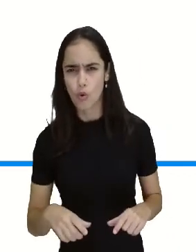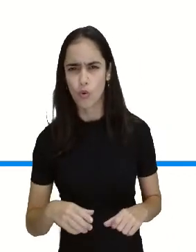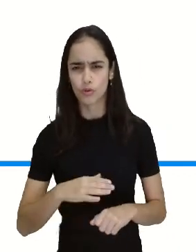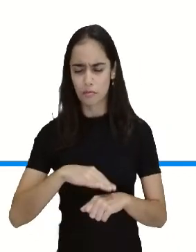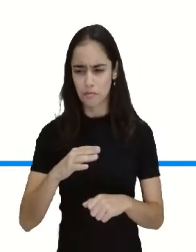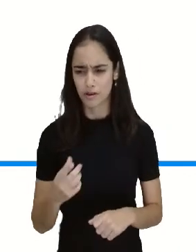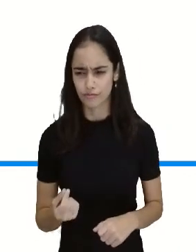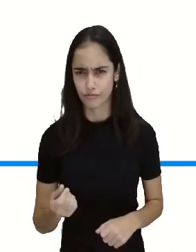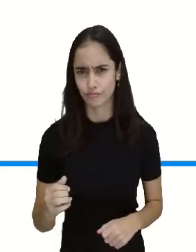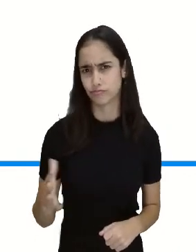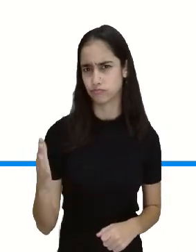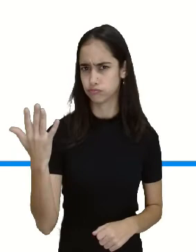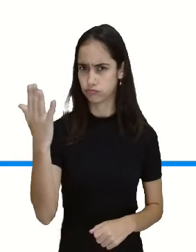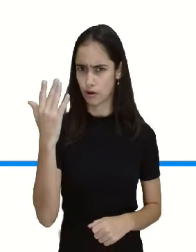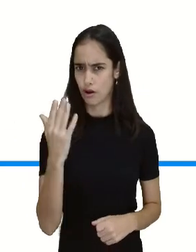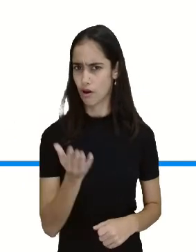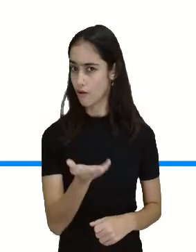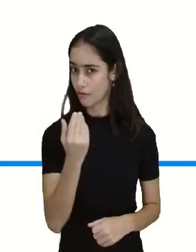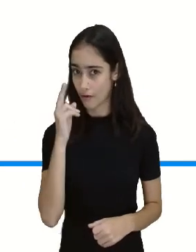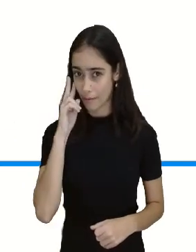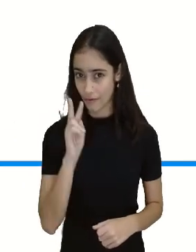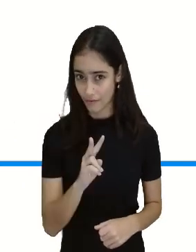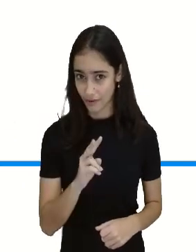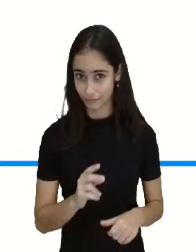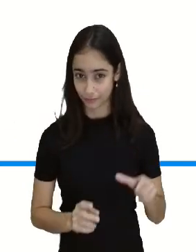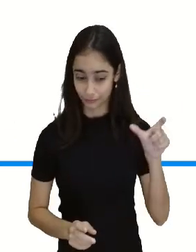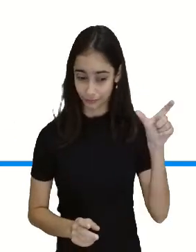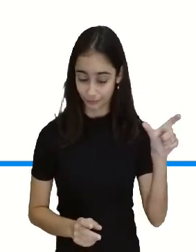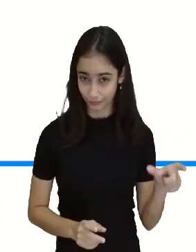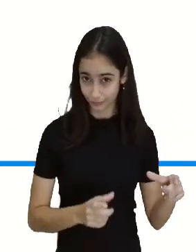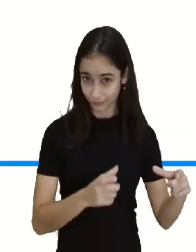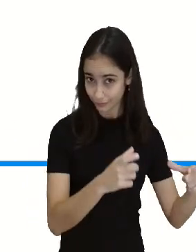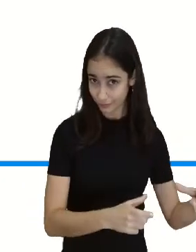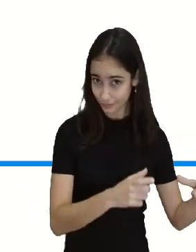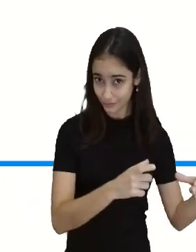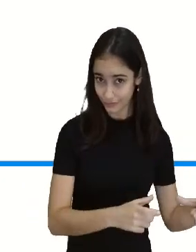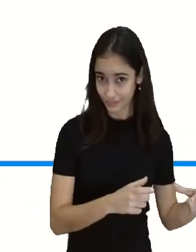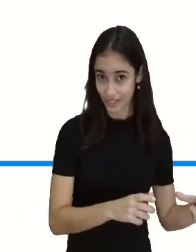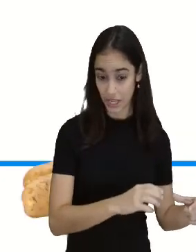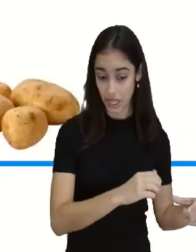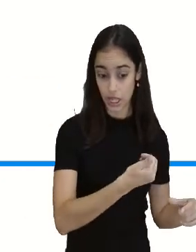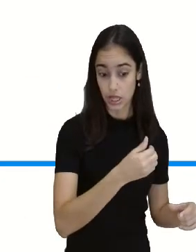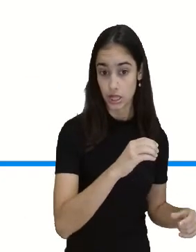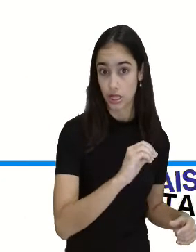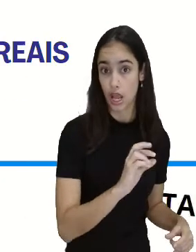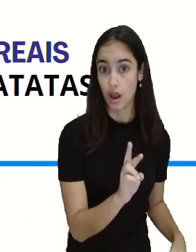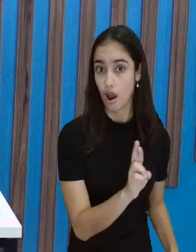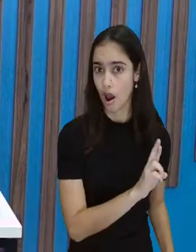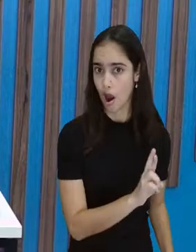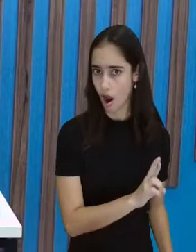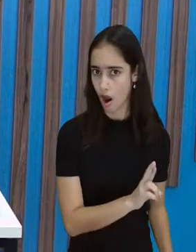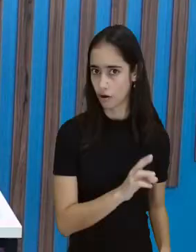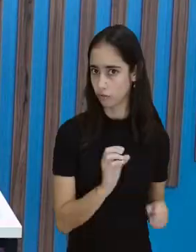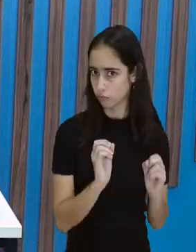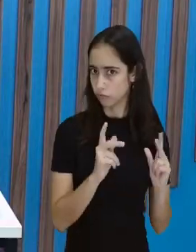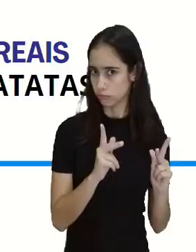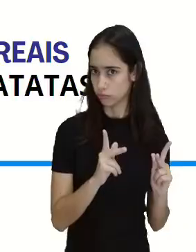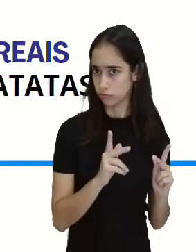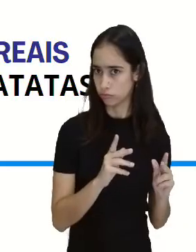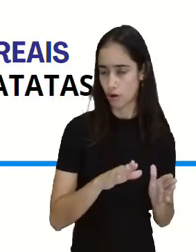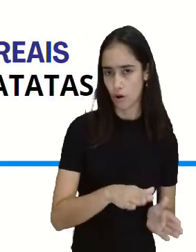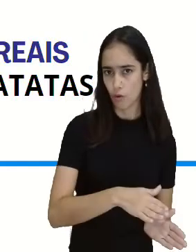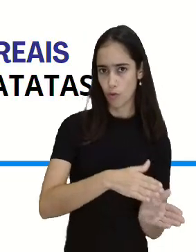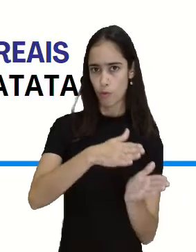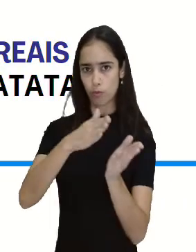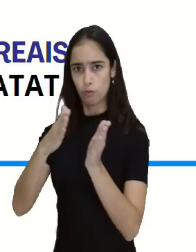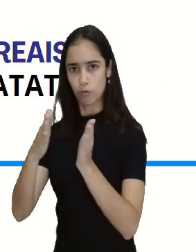primeiro mercado está dizendo que o tomate custa 10 reais, tá? Ou quilo do tomate, né? Vamos lá. E no mercado